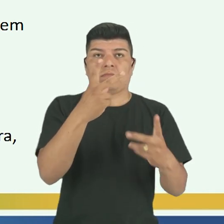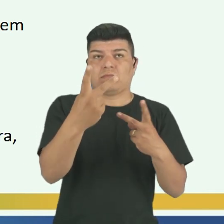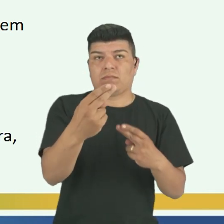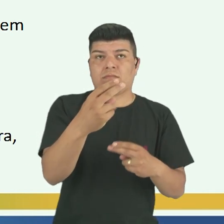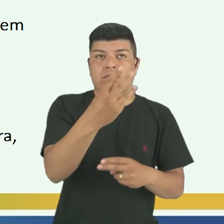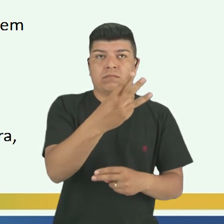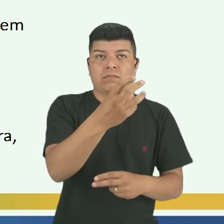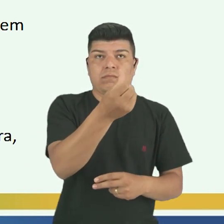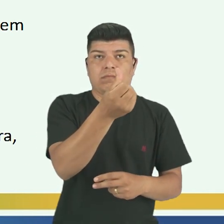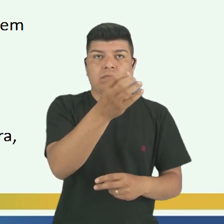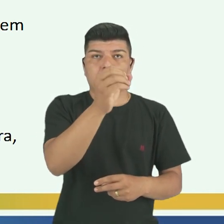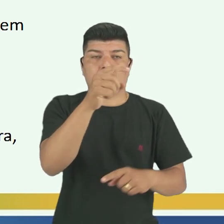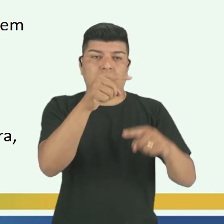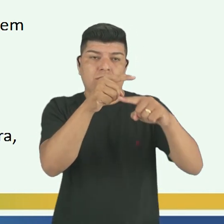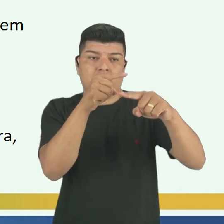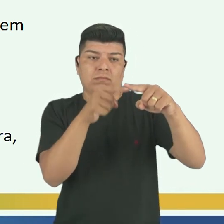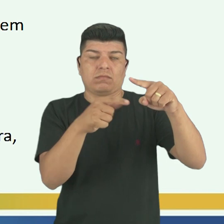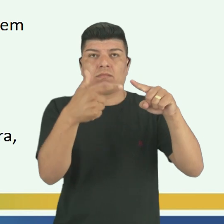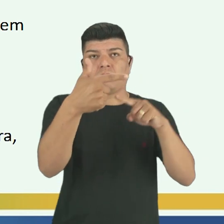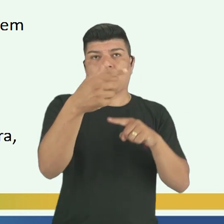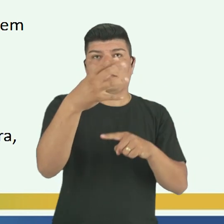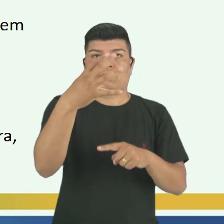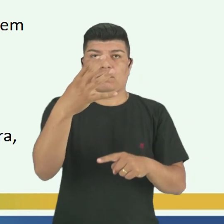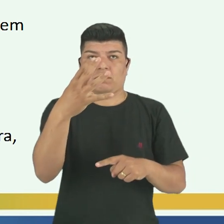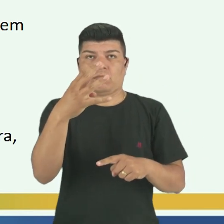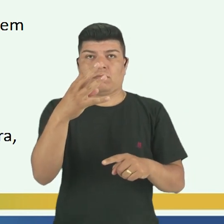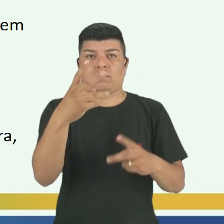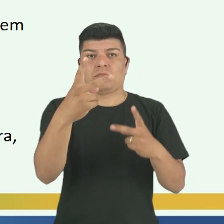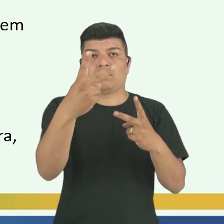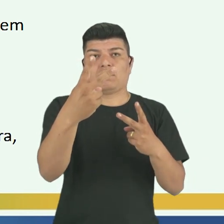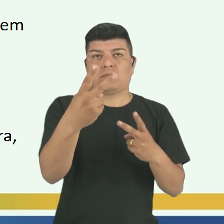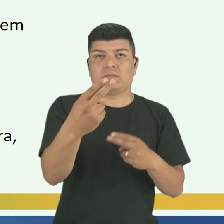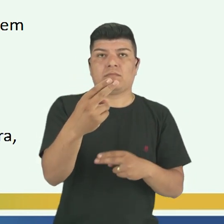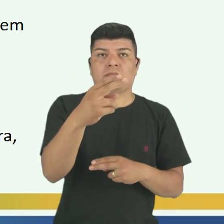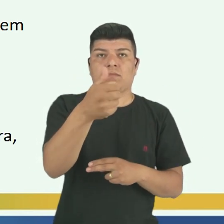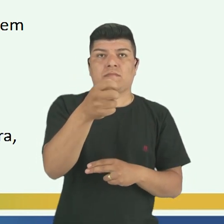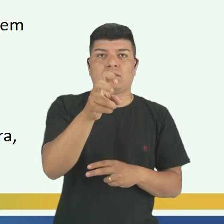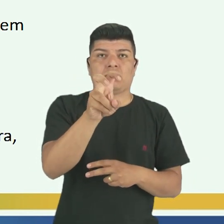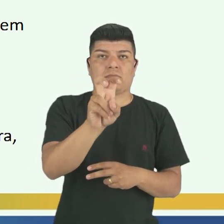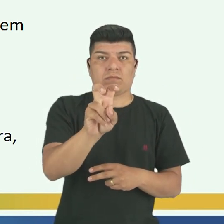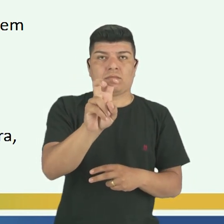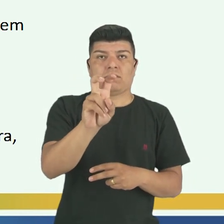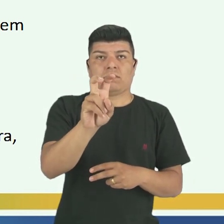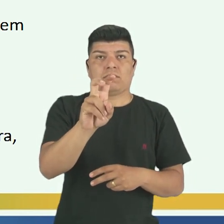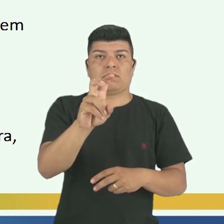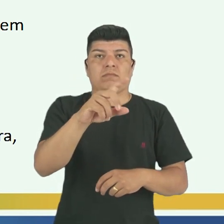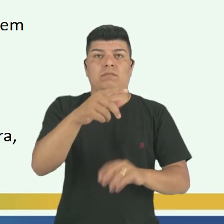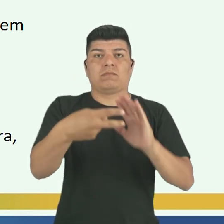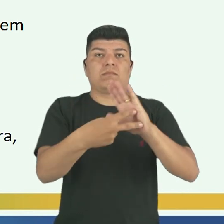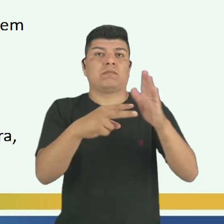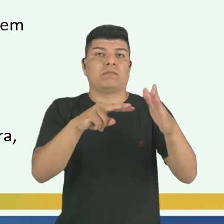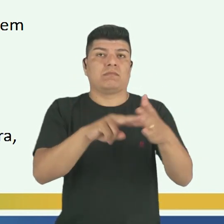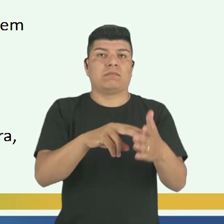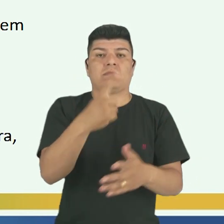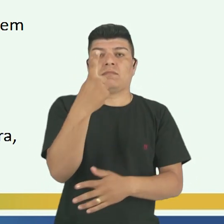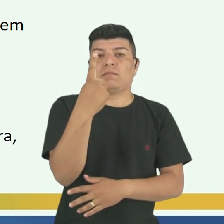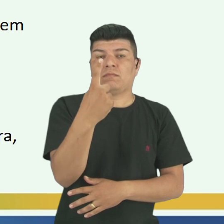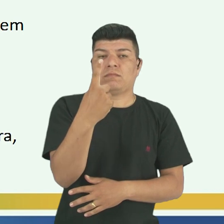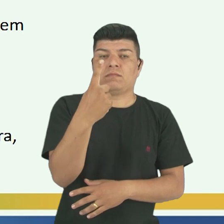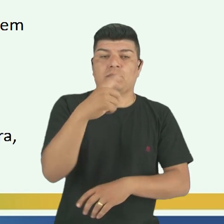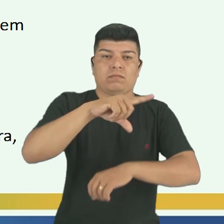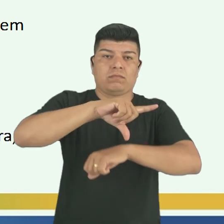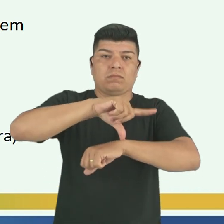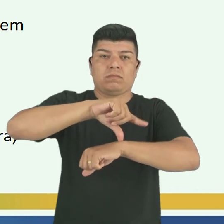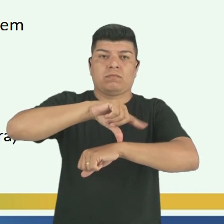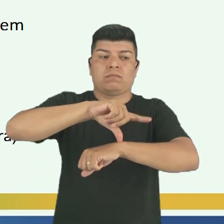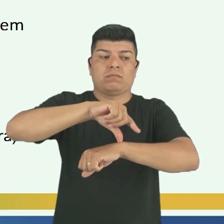Então significa dizer o quê? Que a cada 15 graus é uma hora, equivale a uma hora. Essa